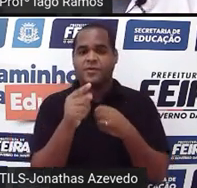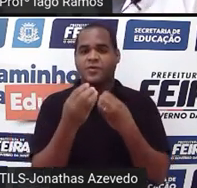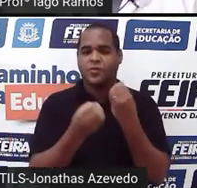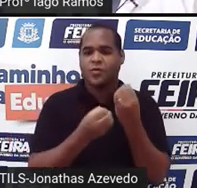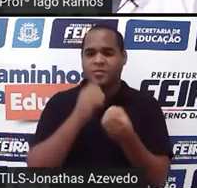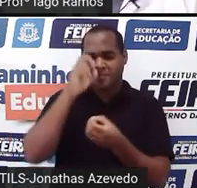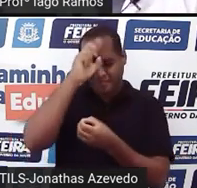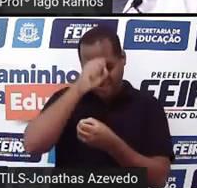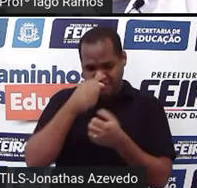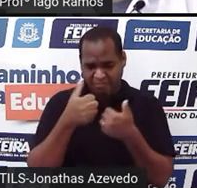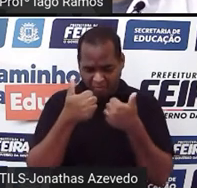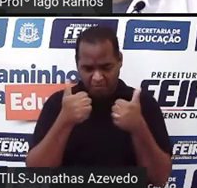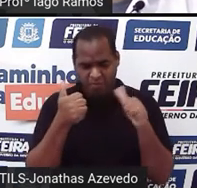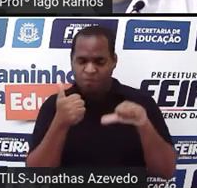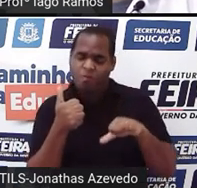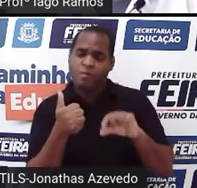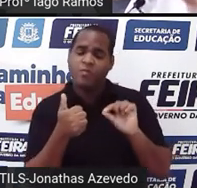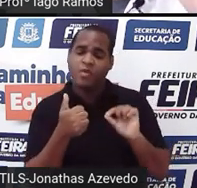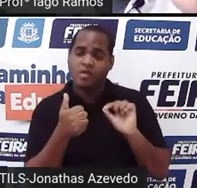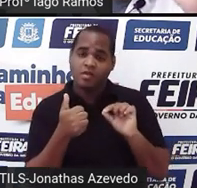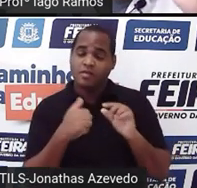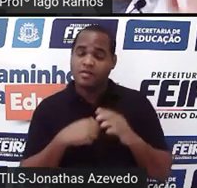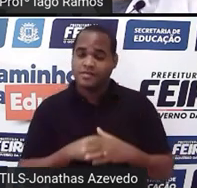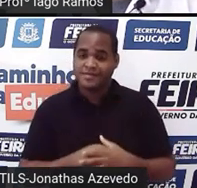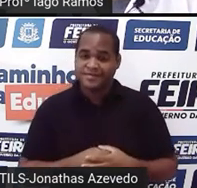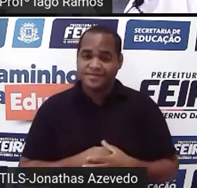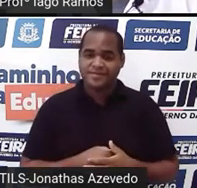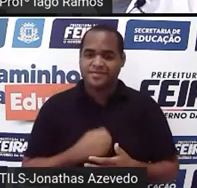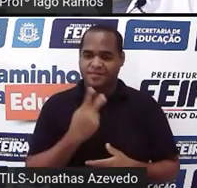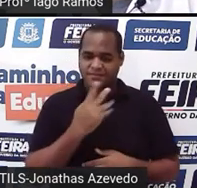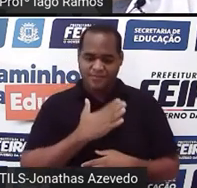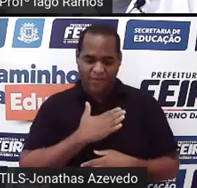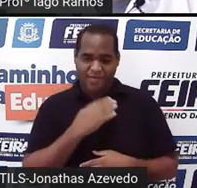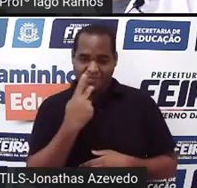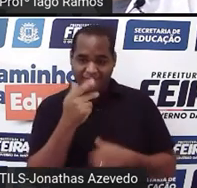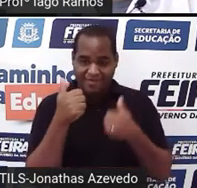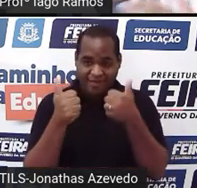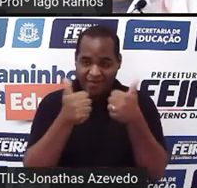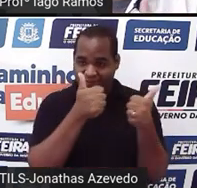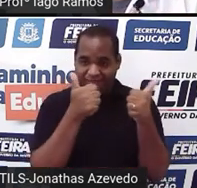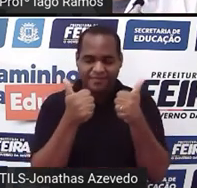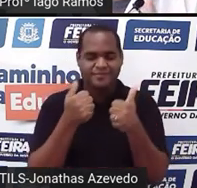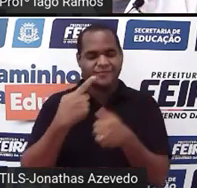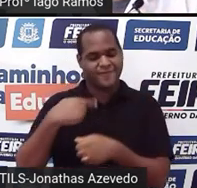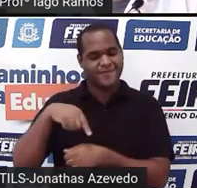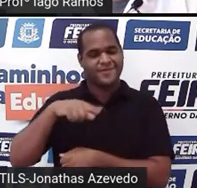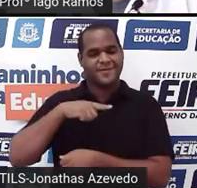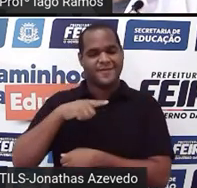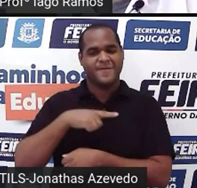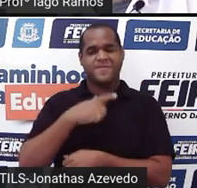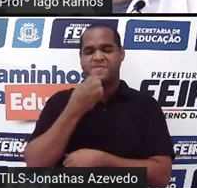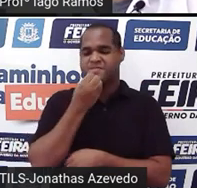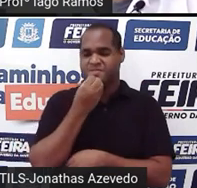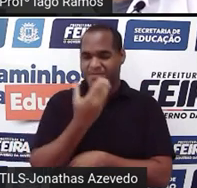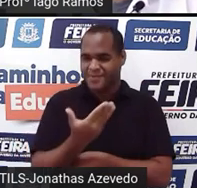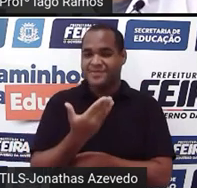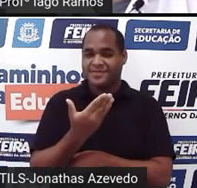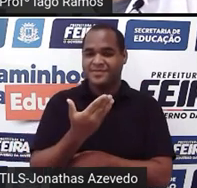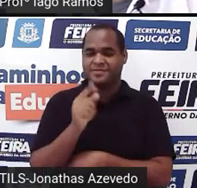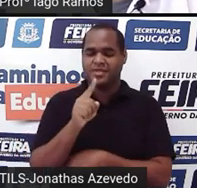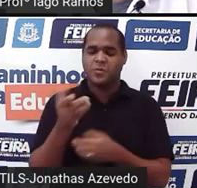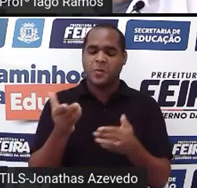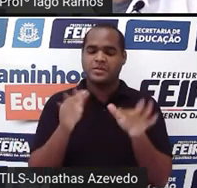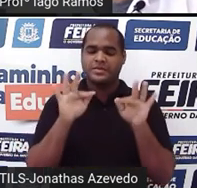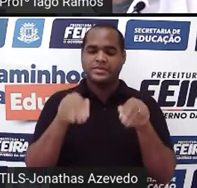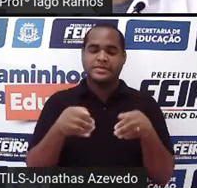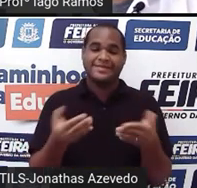o que você conseguiu aprender nessa aula, tá bom? Espero que você tenha curtido, nós aqui curtimos bastante, mas a gente vai ter